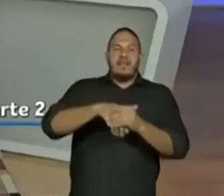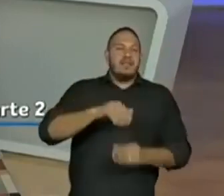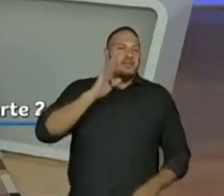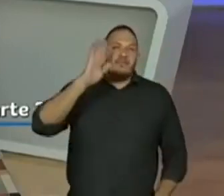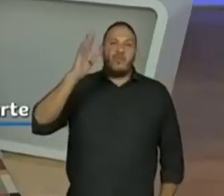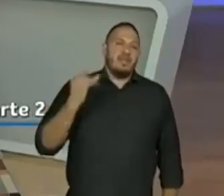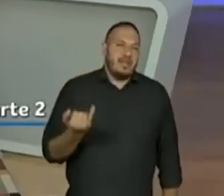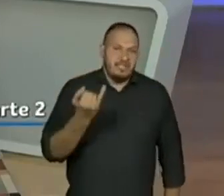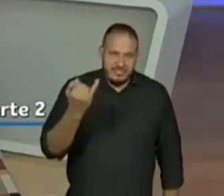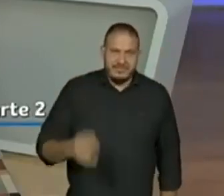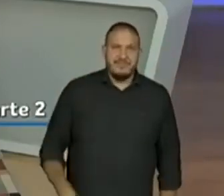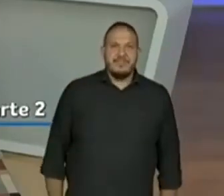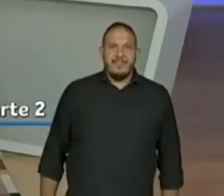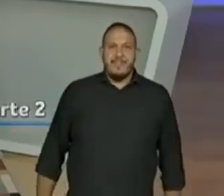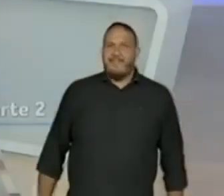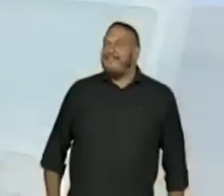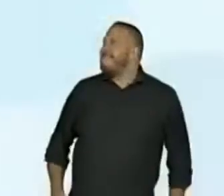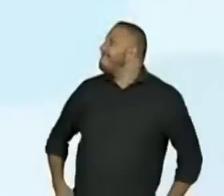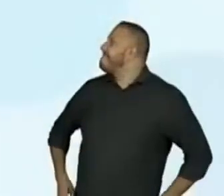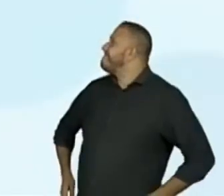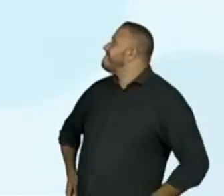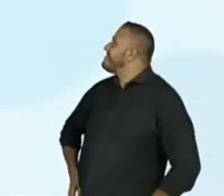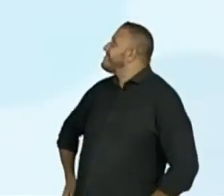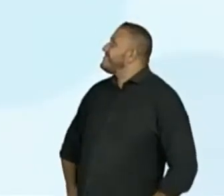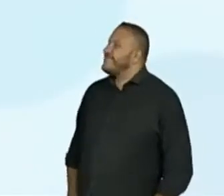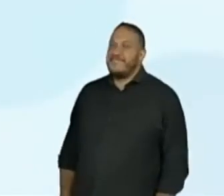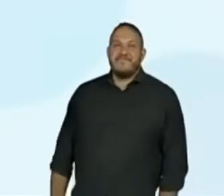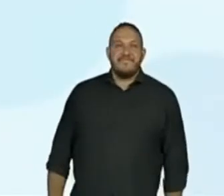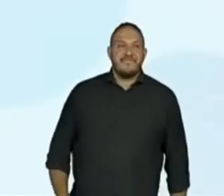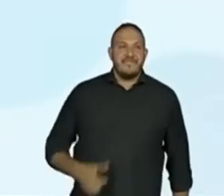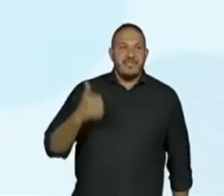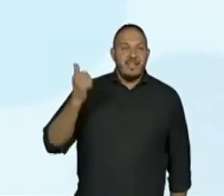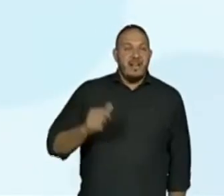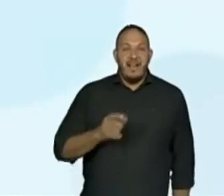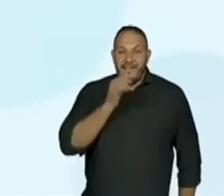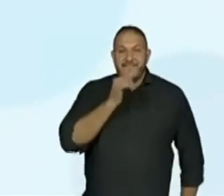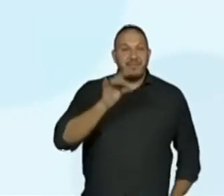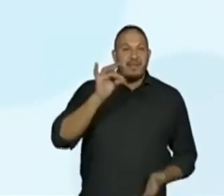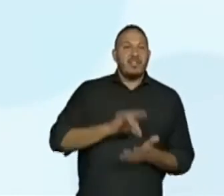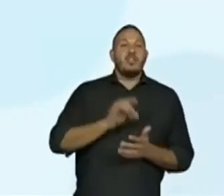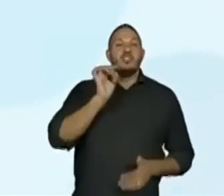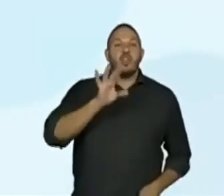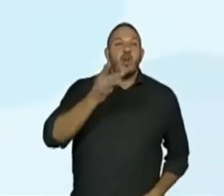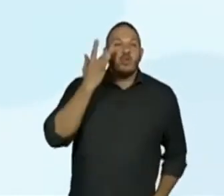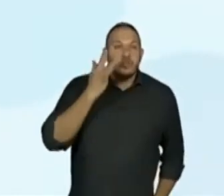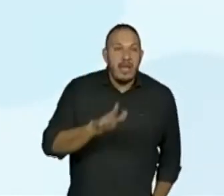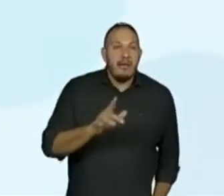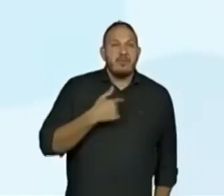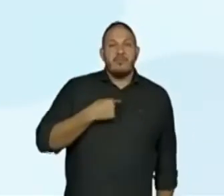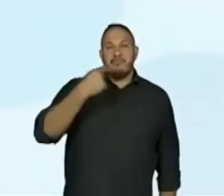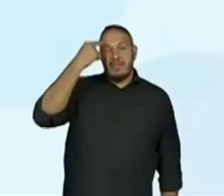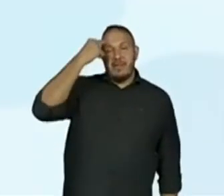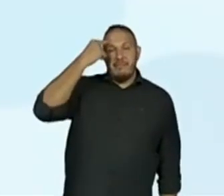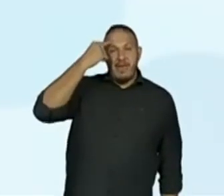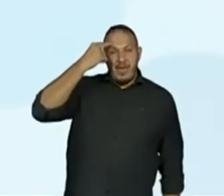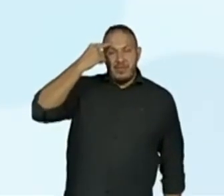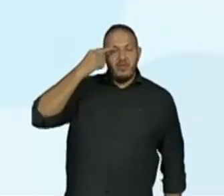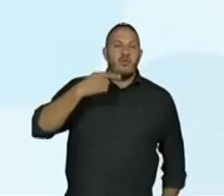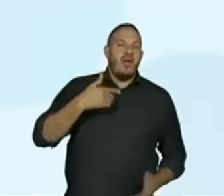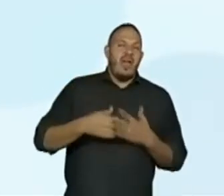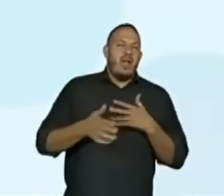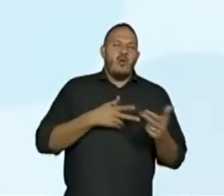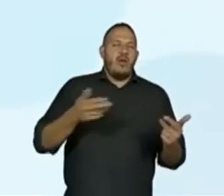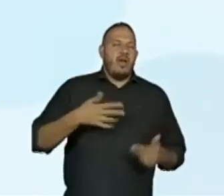Olha só que legal. Essa é a afirmação final. Só não sabe que o pensamento não é um ponto qualquer.